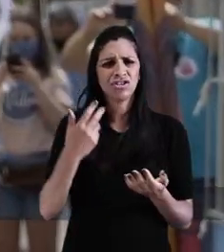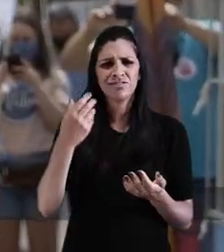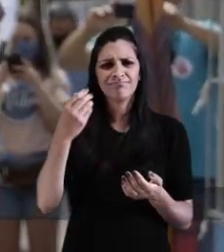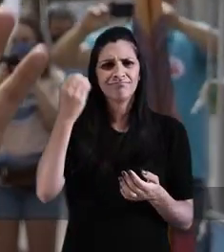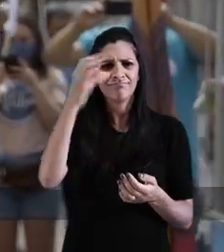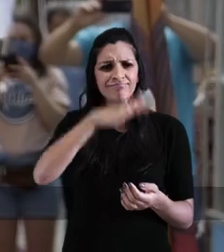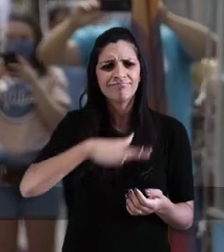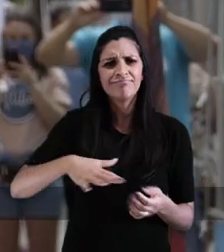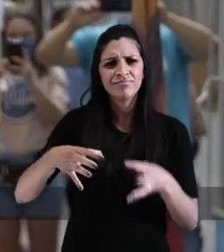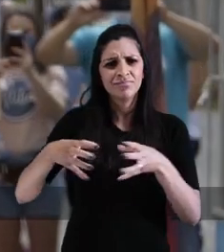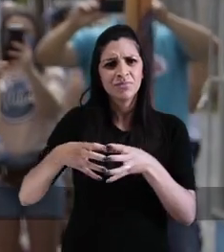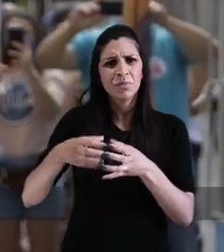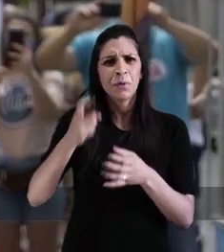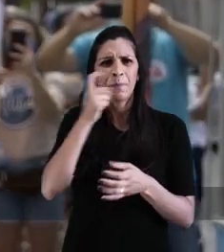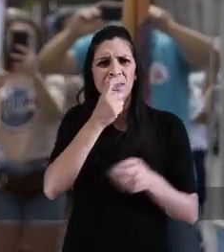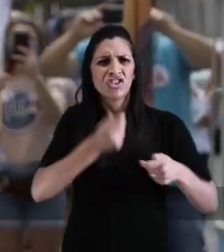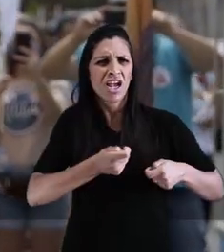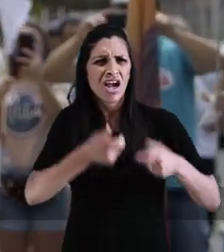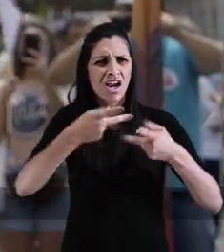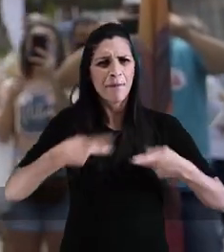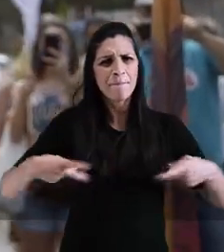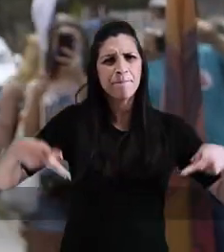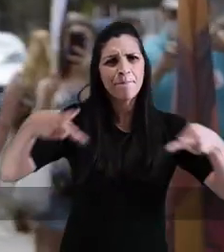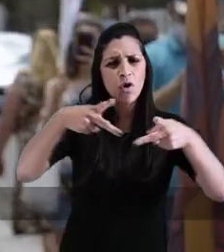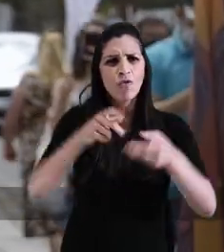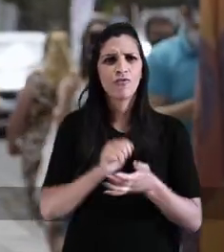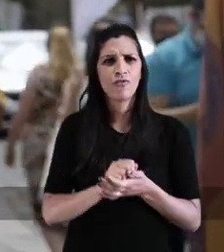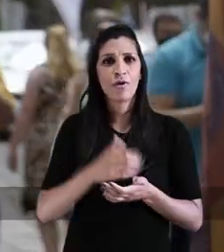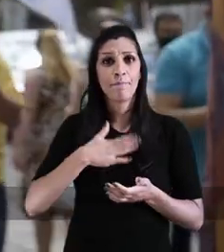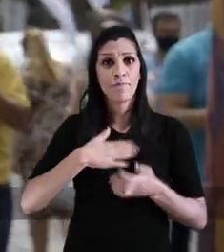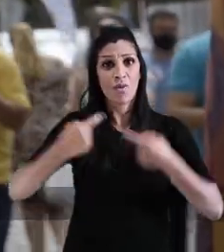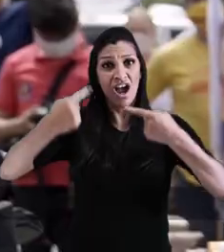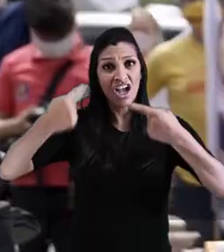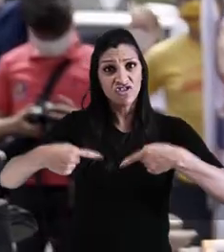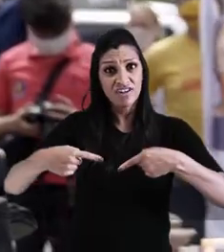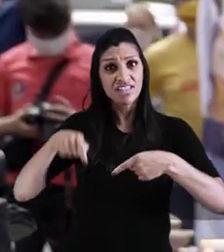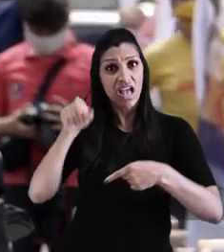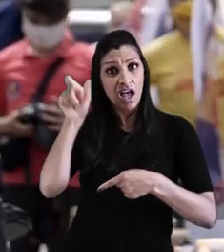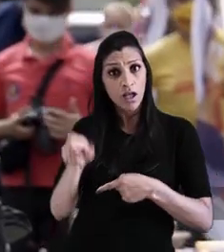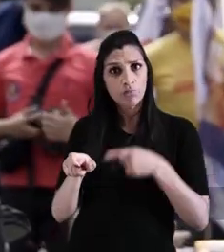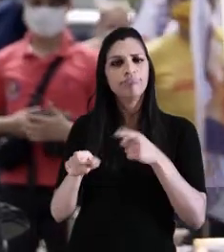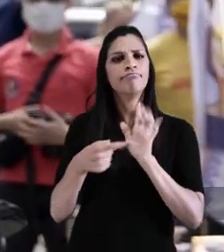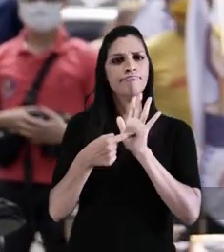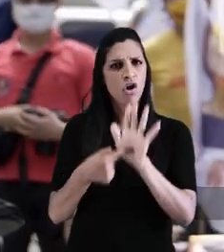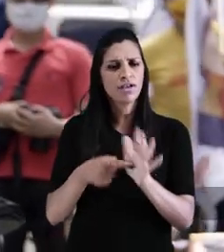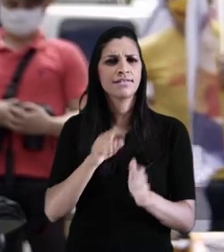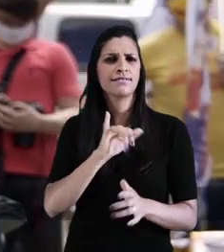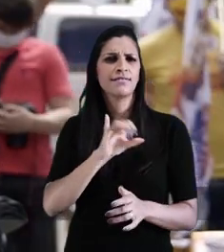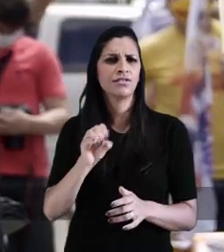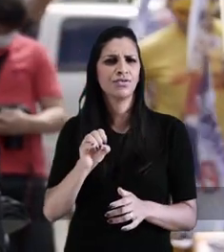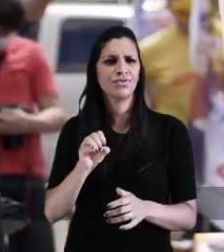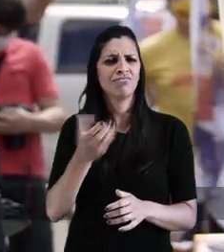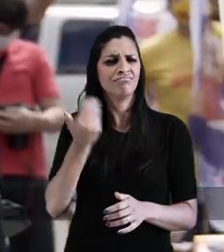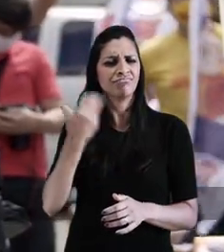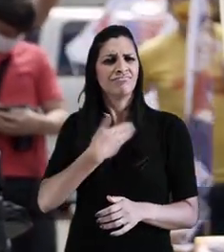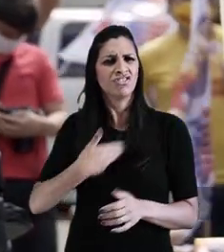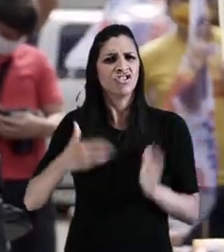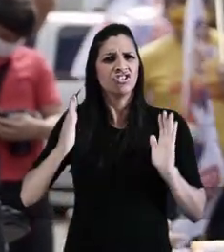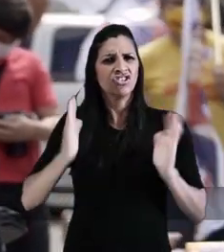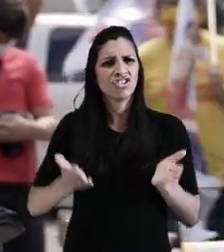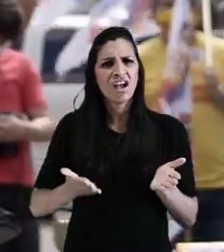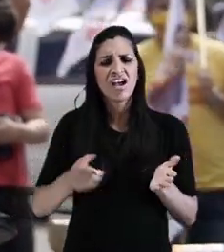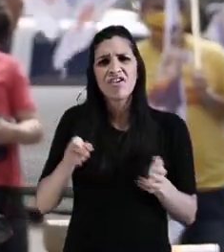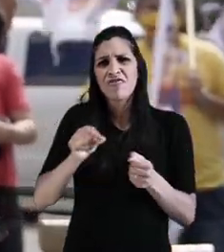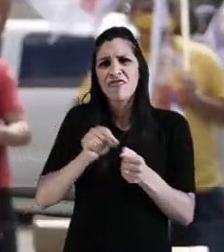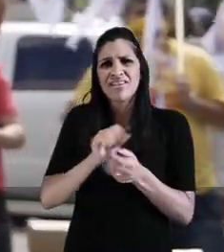A gente não pode entregar a nossa cidade pra quem mente, pra quem engana o nosso povo. O meu adversário representa isso. Os que já